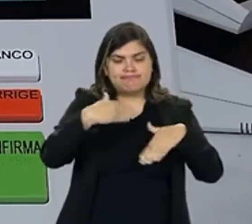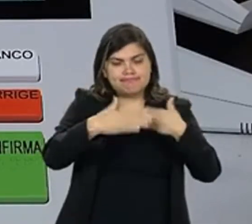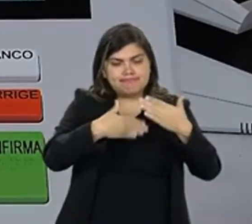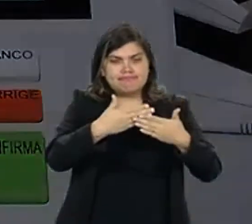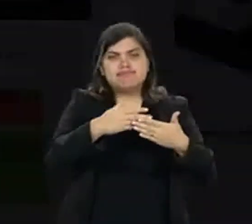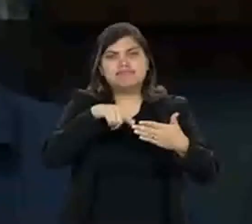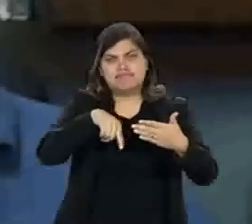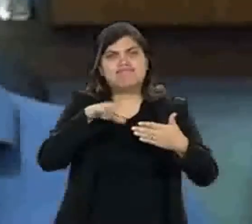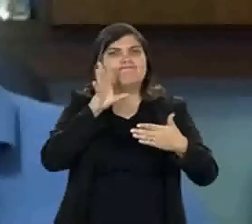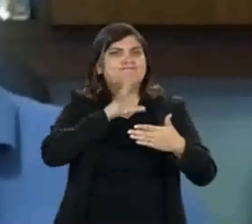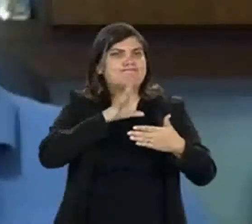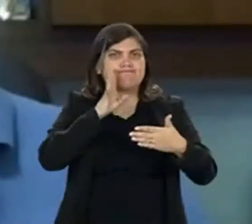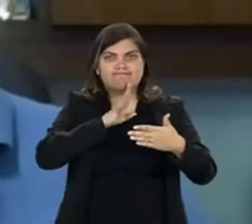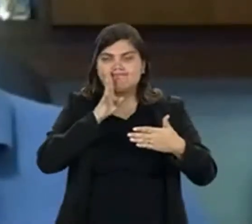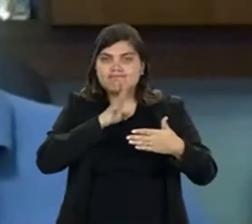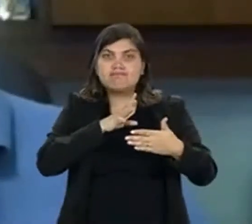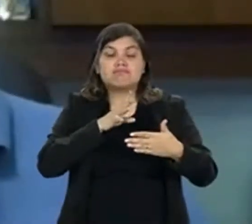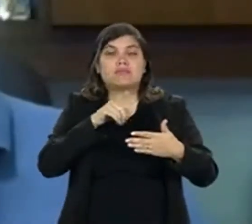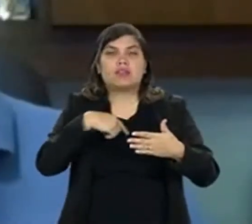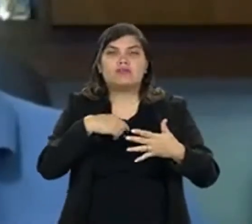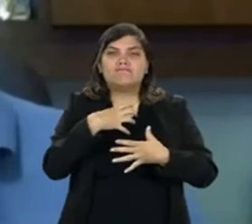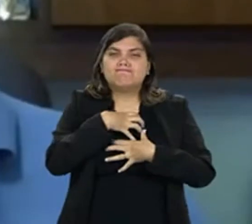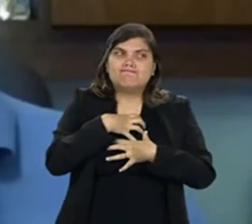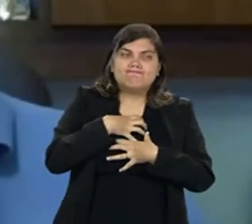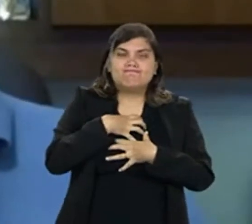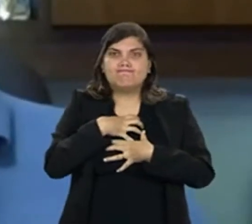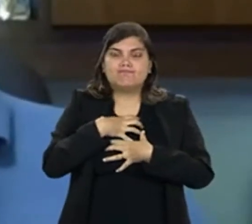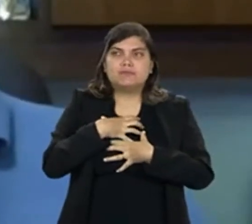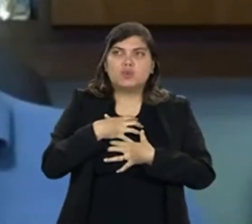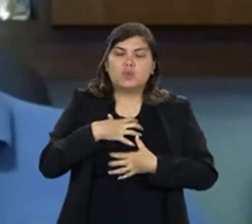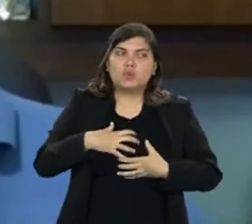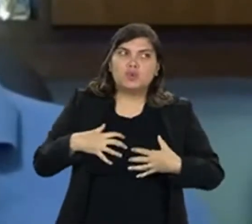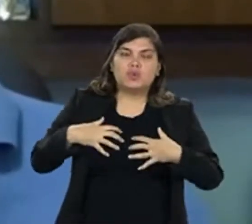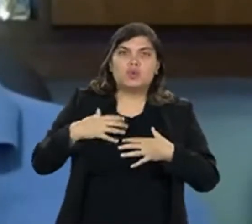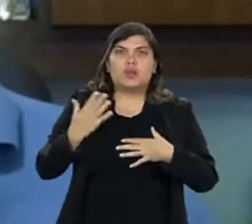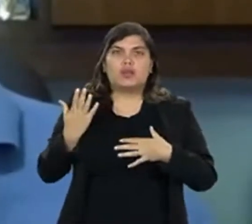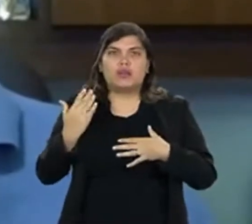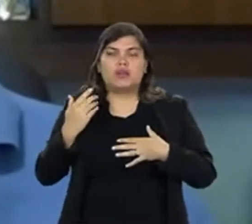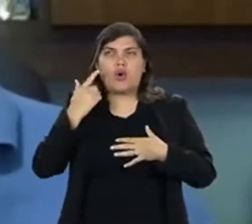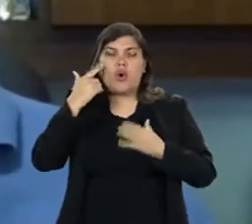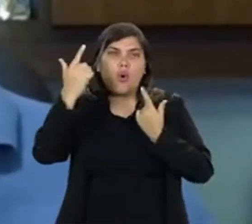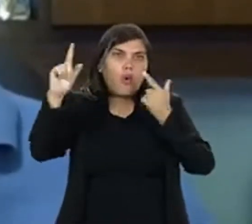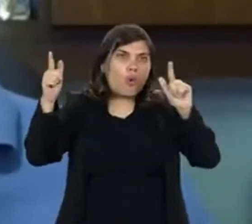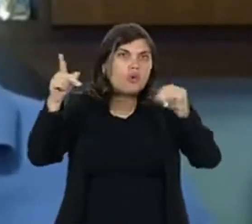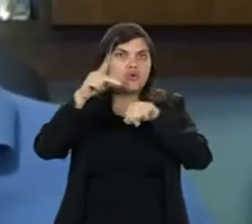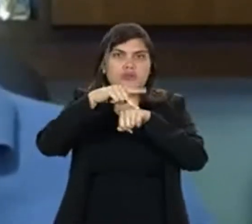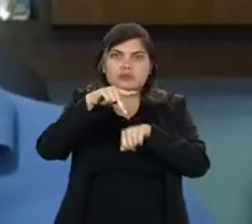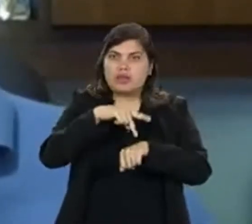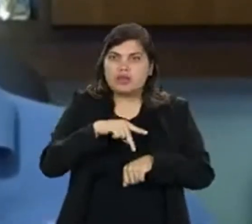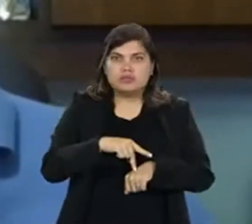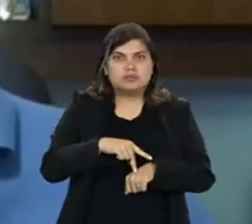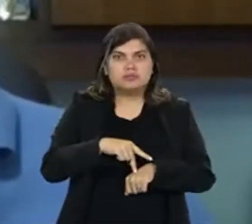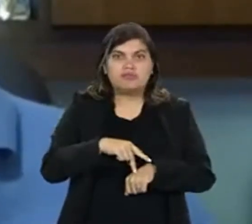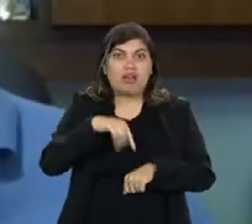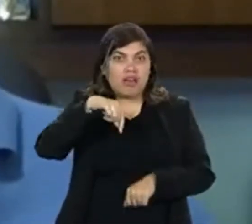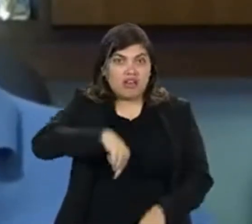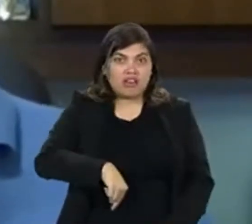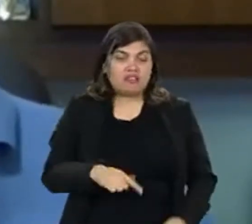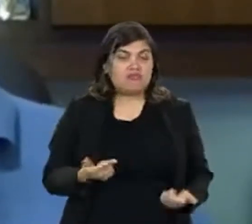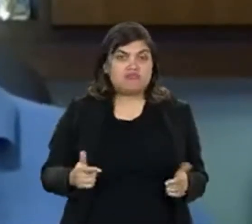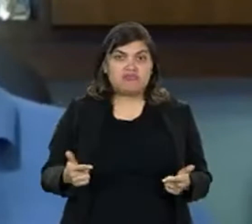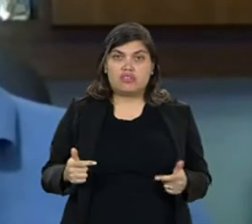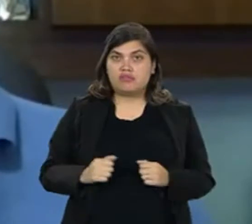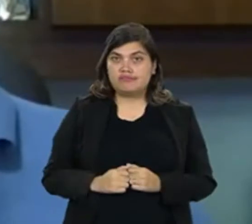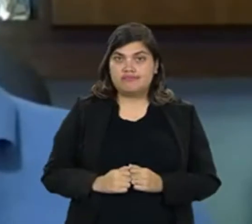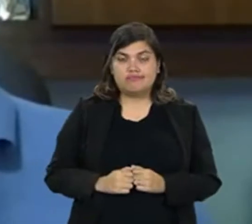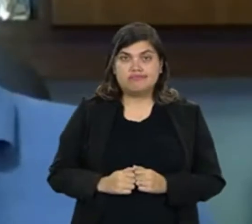há dúvidas com relação ao processo. Isso é muito legal. Então aquele clima tenso que às vezes a gente vê em outros países,